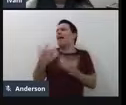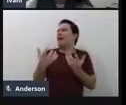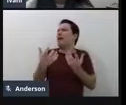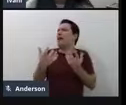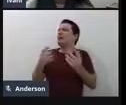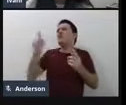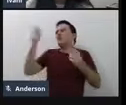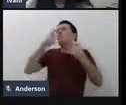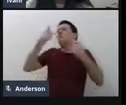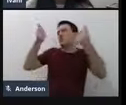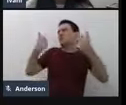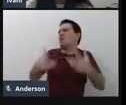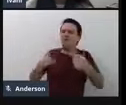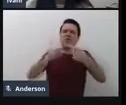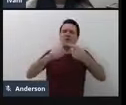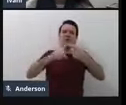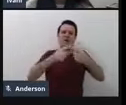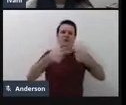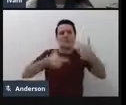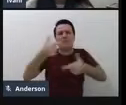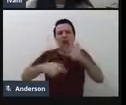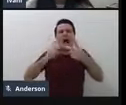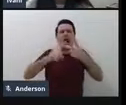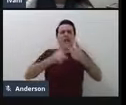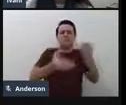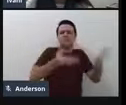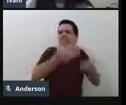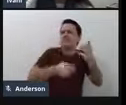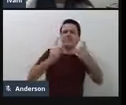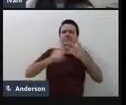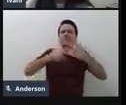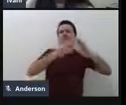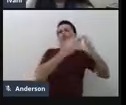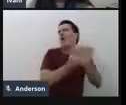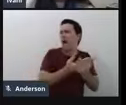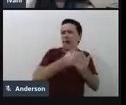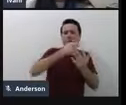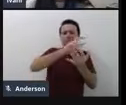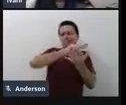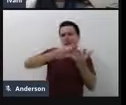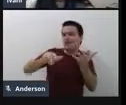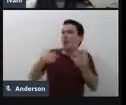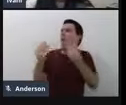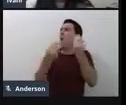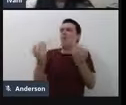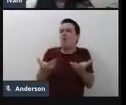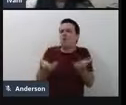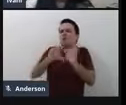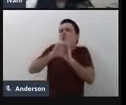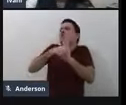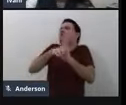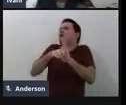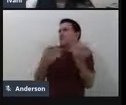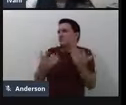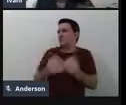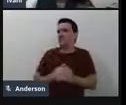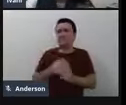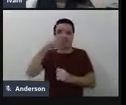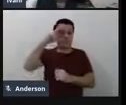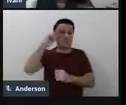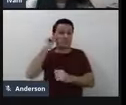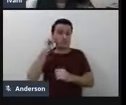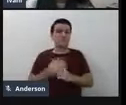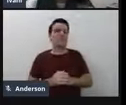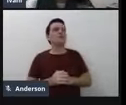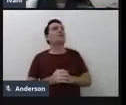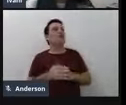serviços, escola, como seria esse conceito? Isso. Hoje, no Brasil, a gente tem um conceito